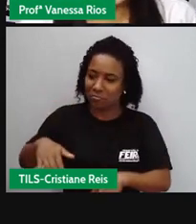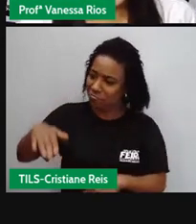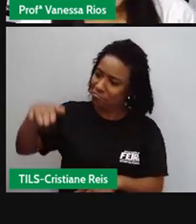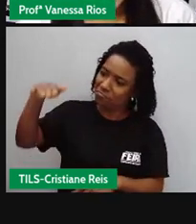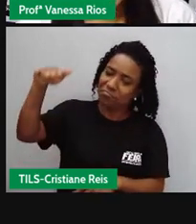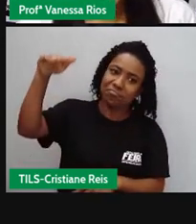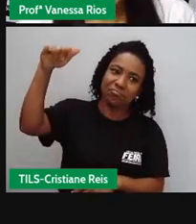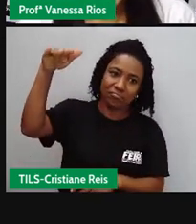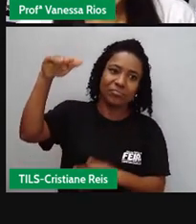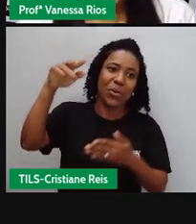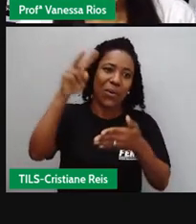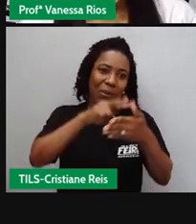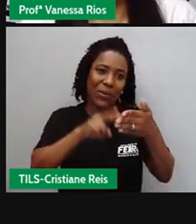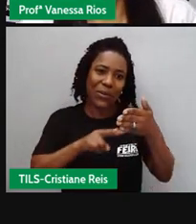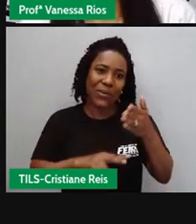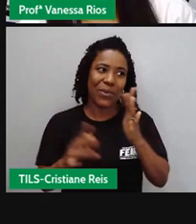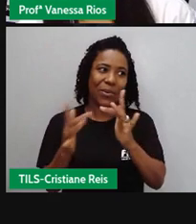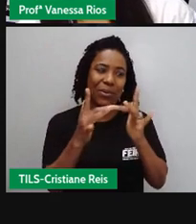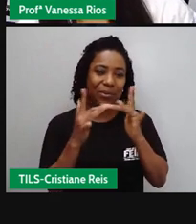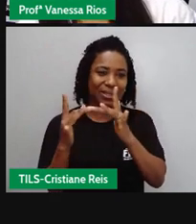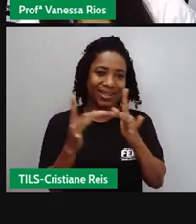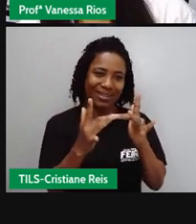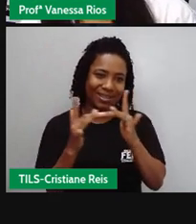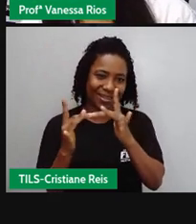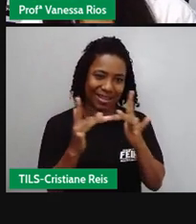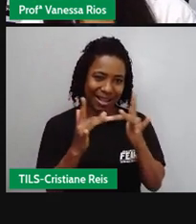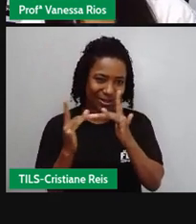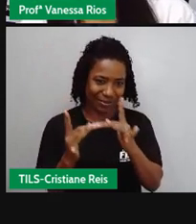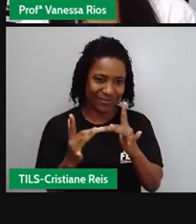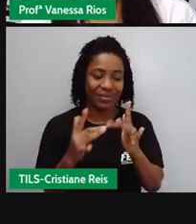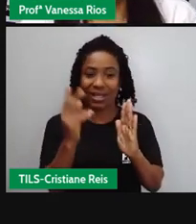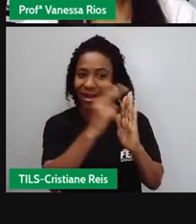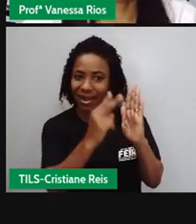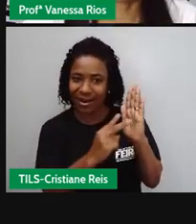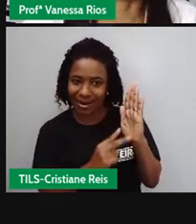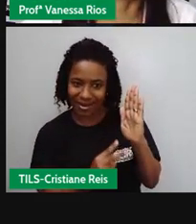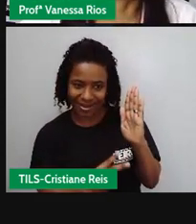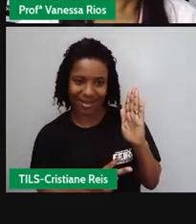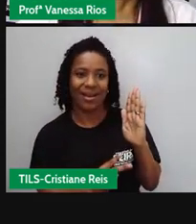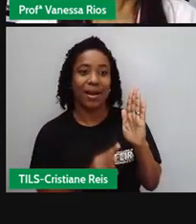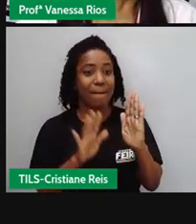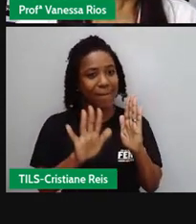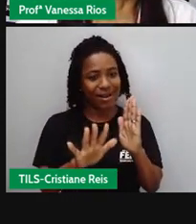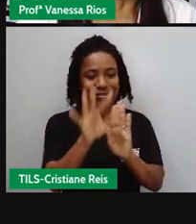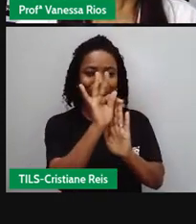Mas era só lendo, né, ele não produzia textos, ele não escrevia.